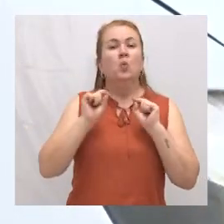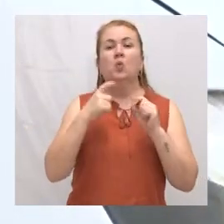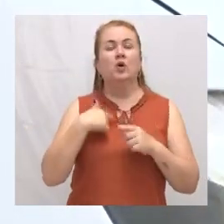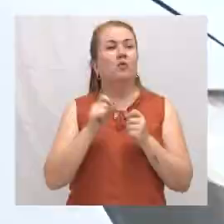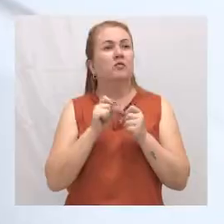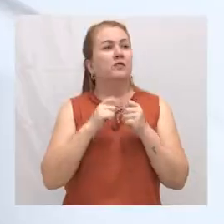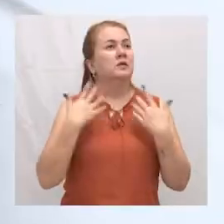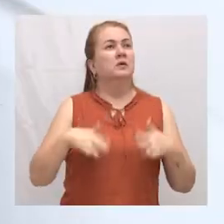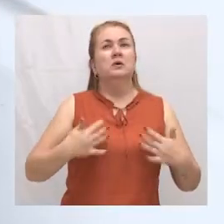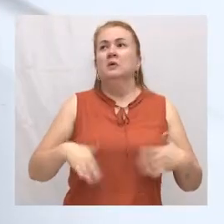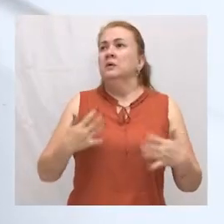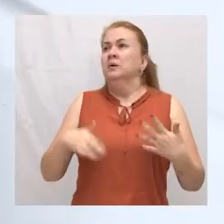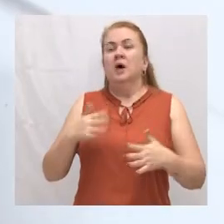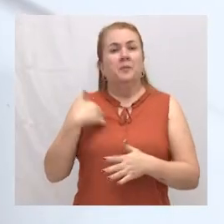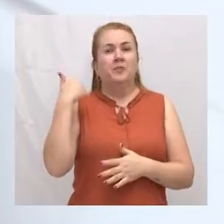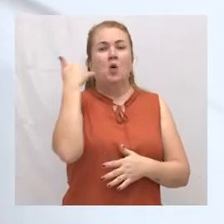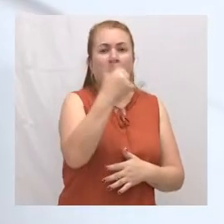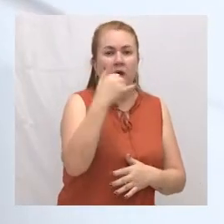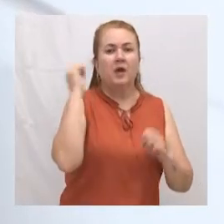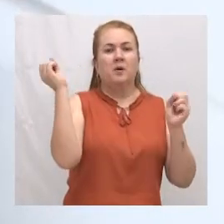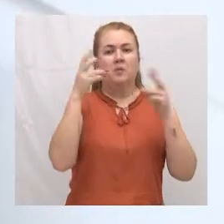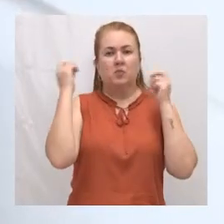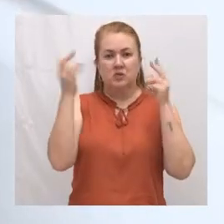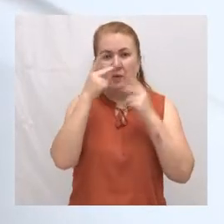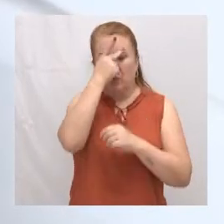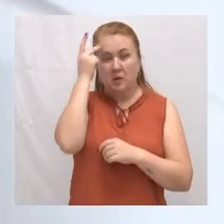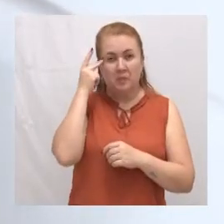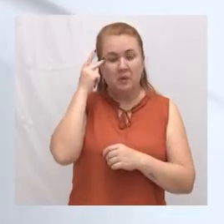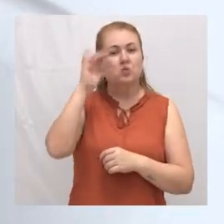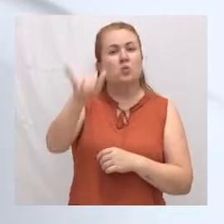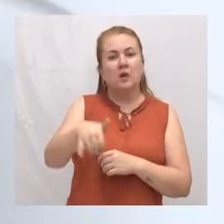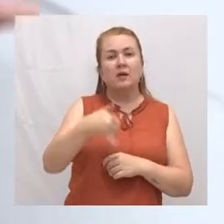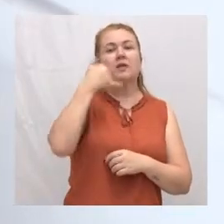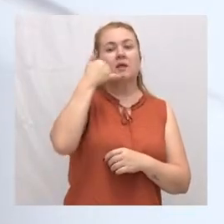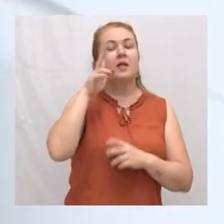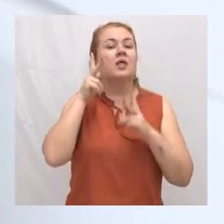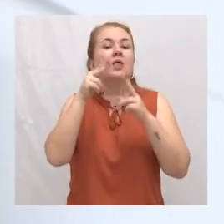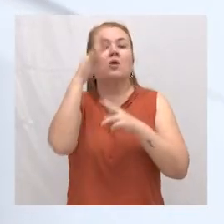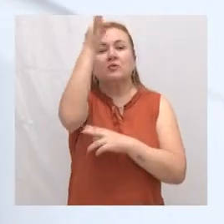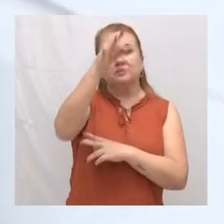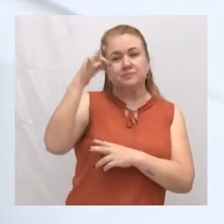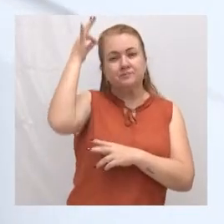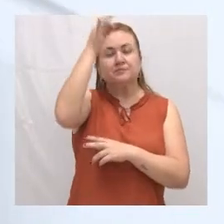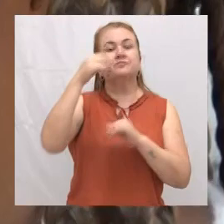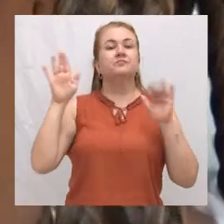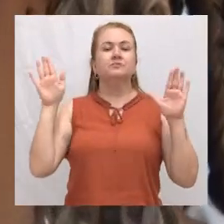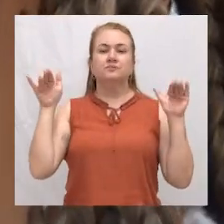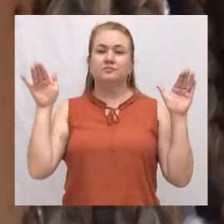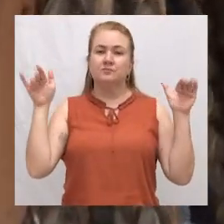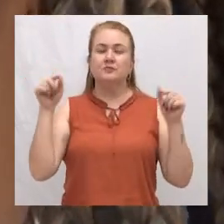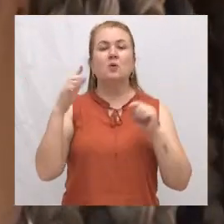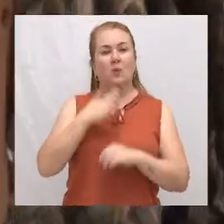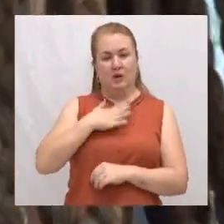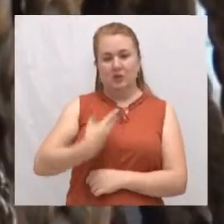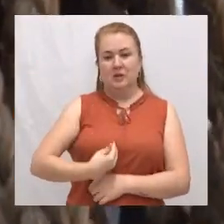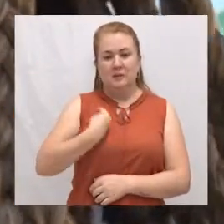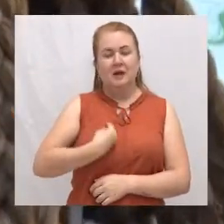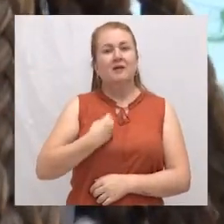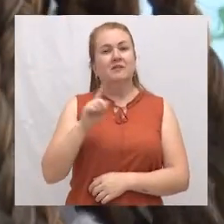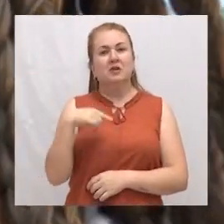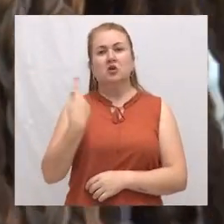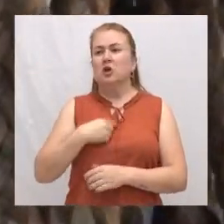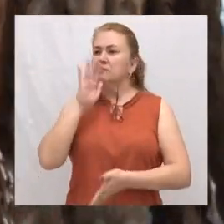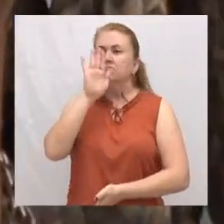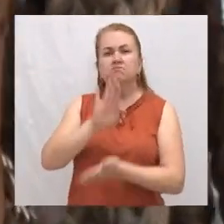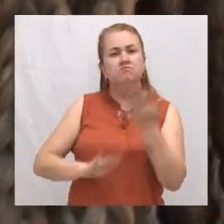Liguei para o SAMU e uma pessoa atende o telefone, que eu falo que é um anjo, que se torna um anjo na minha vida. E aí nós entramos no